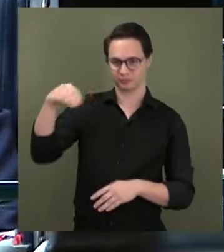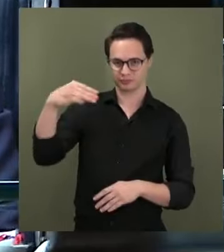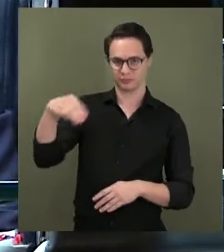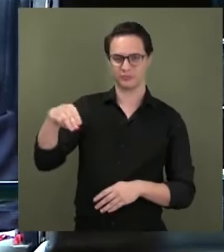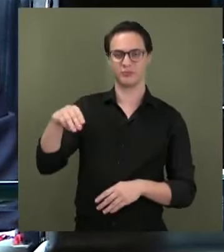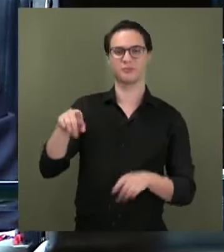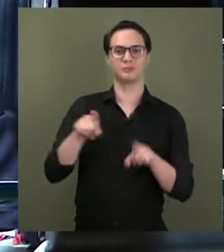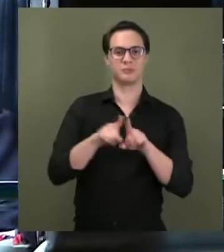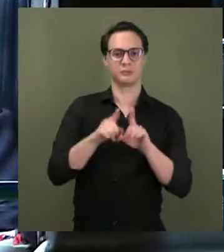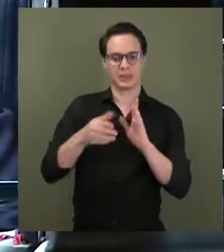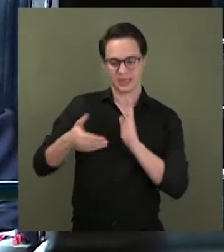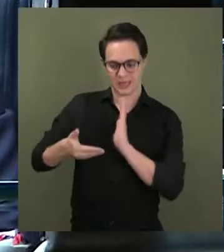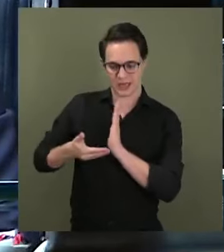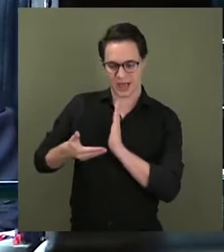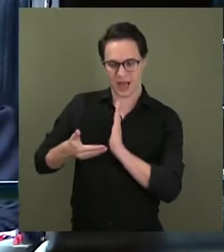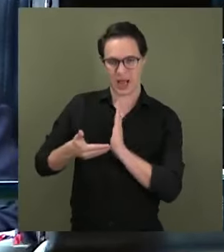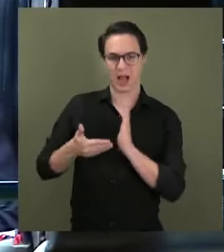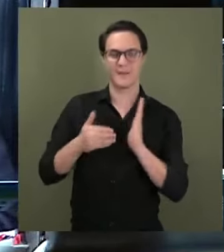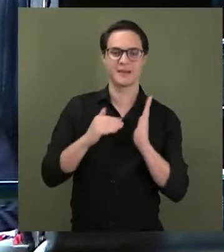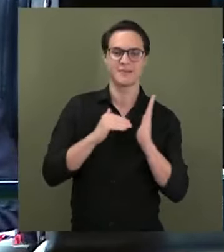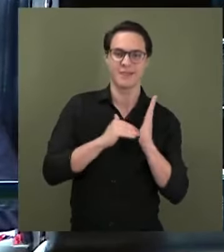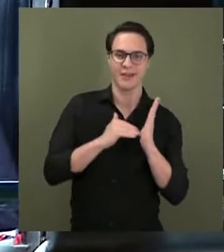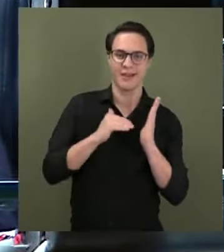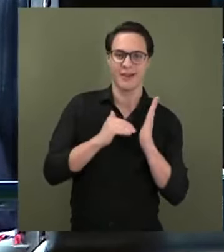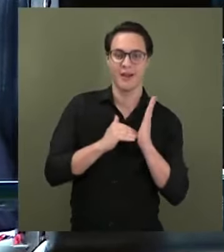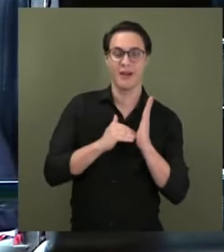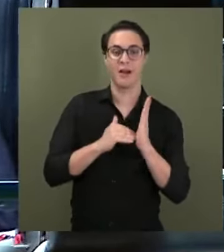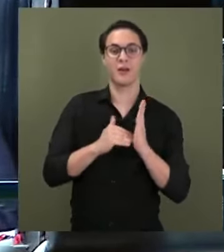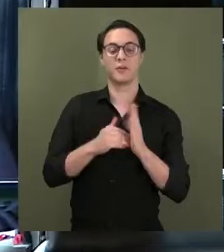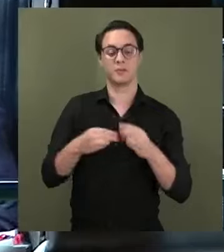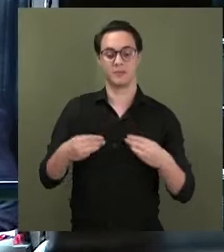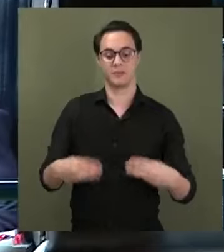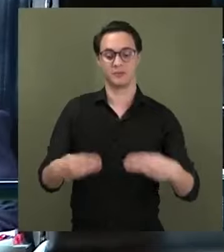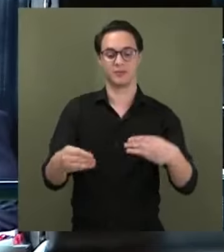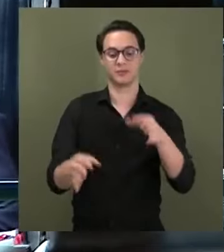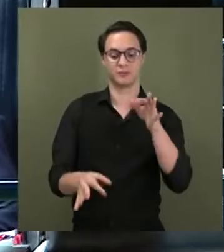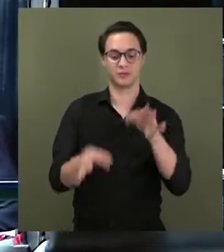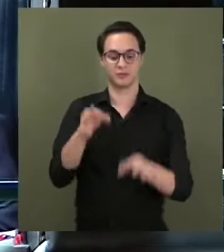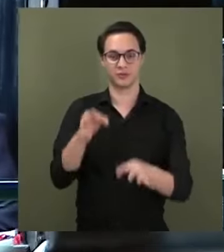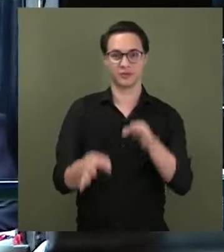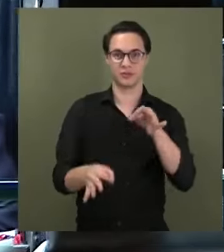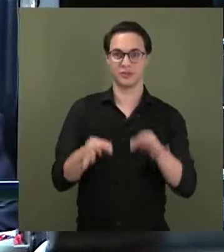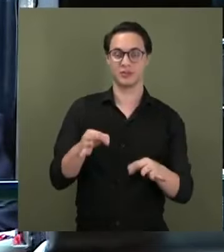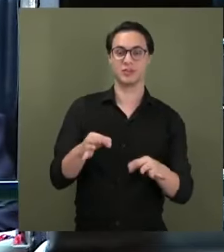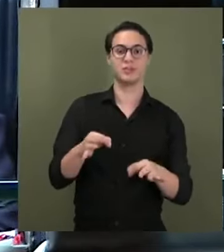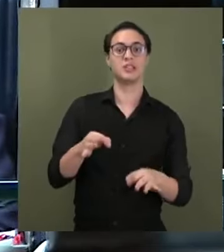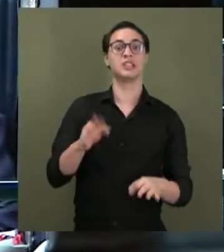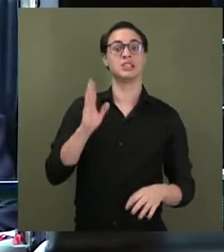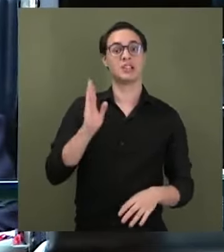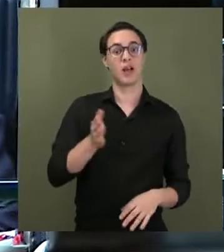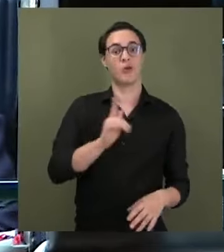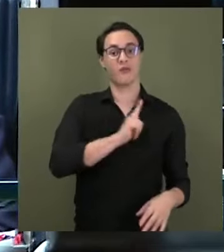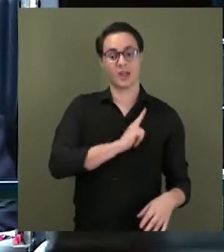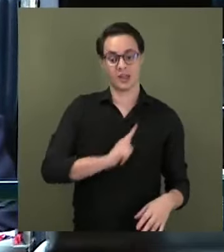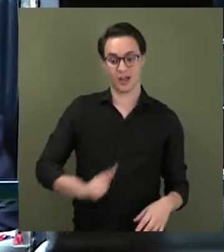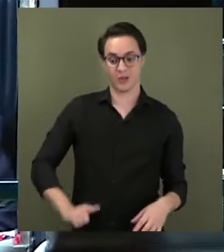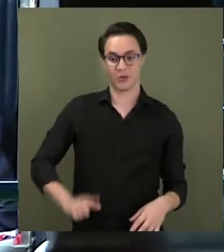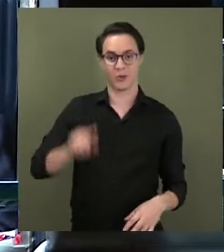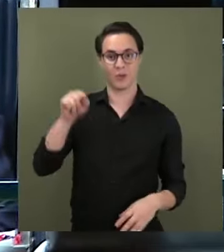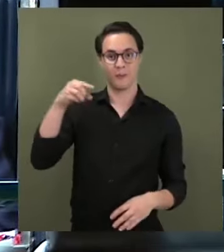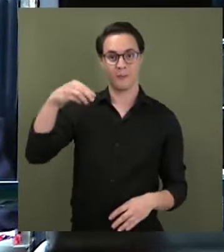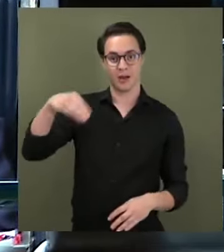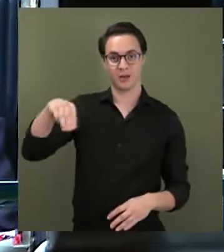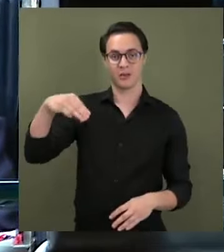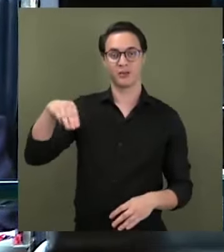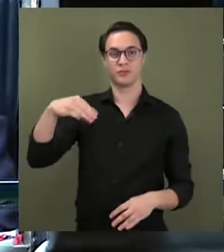Brasileiro, na Câmara dos Deputados e no Senado, ao Ministério da Justiça, no Maranhão, como governador duas vezes do seu